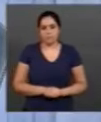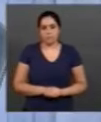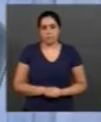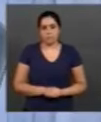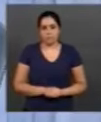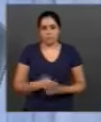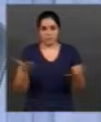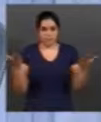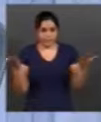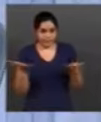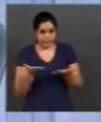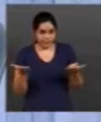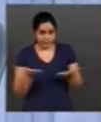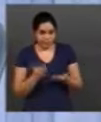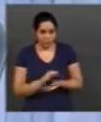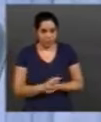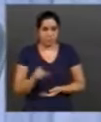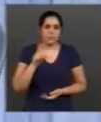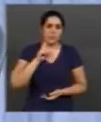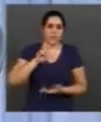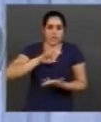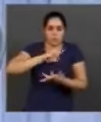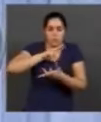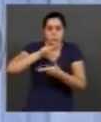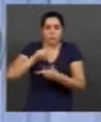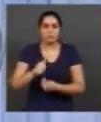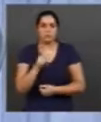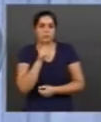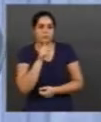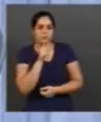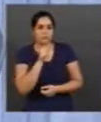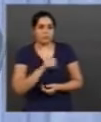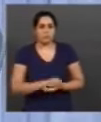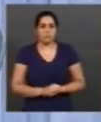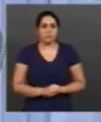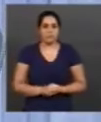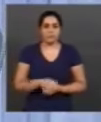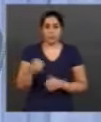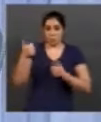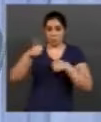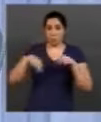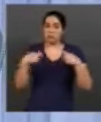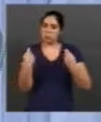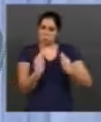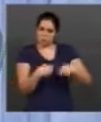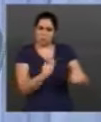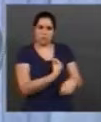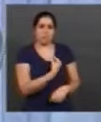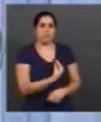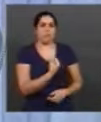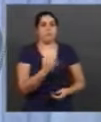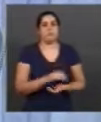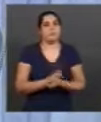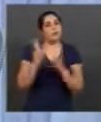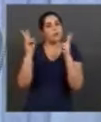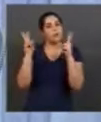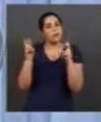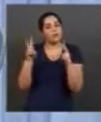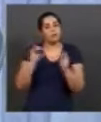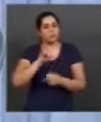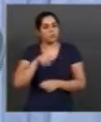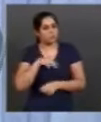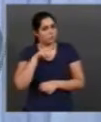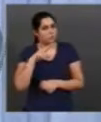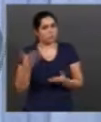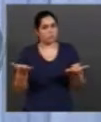Hoje é comemorado o Dia Mundial da Água. A substância essencial para a vida é o tema desse jornal da UFU.